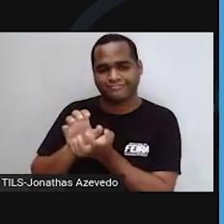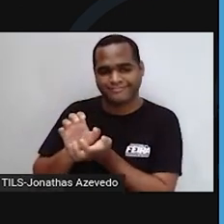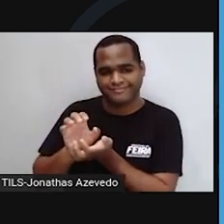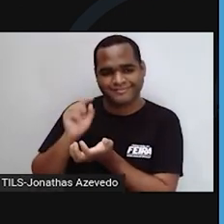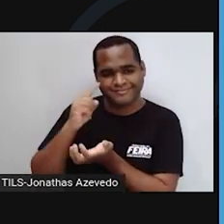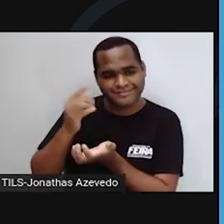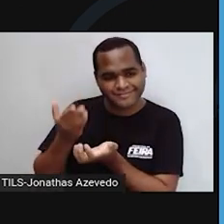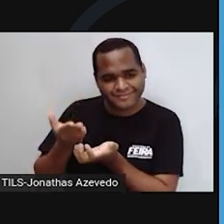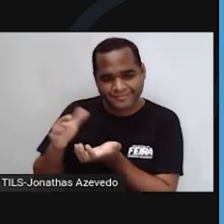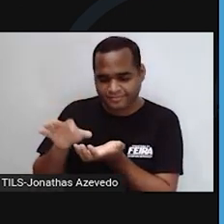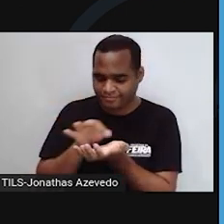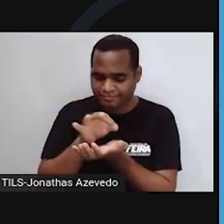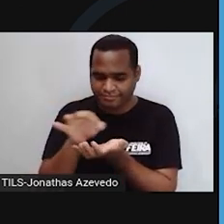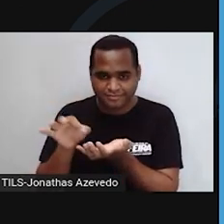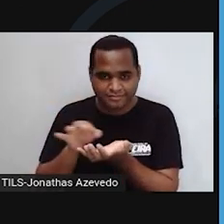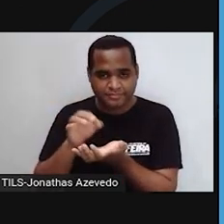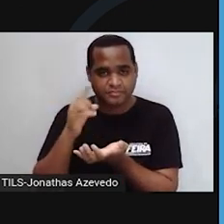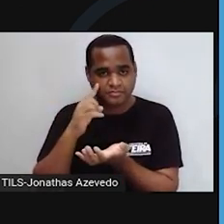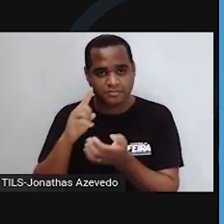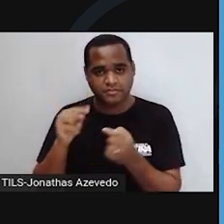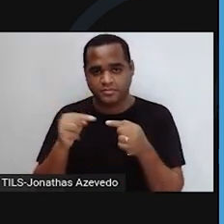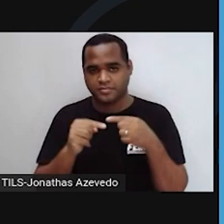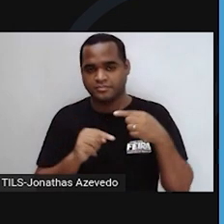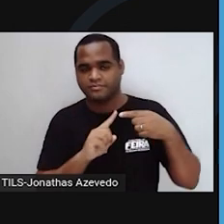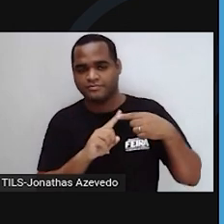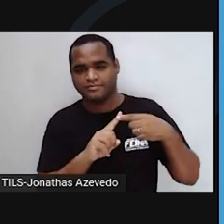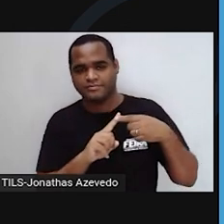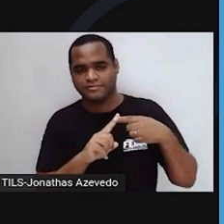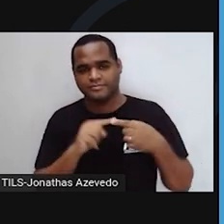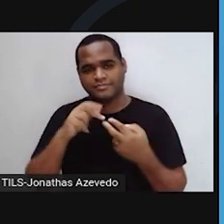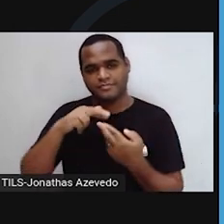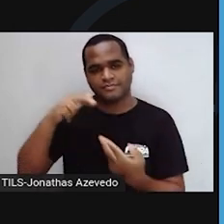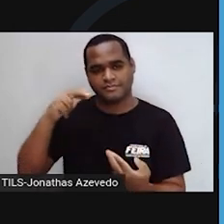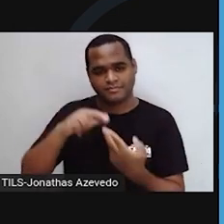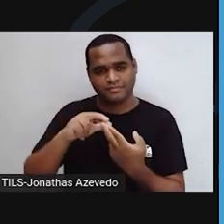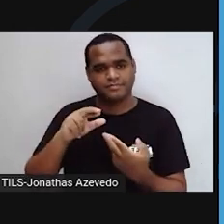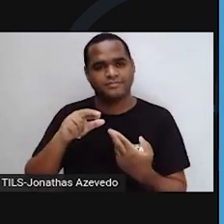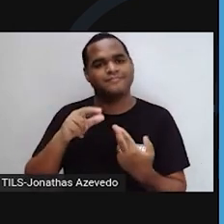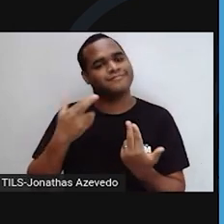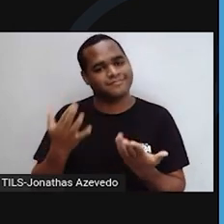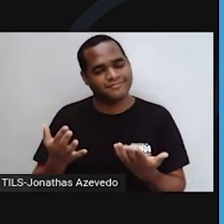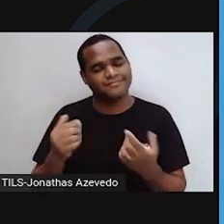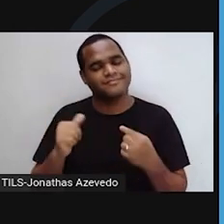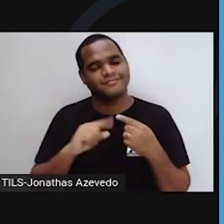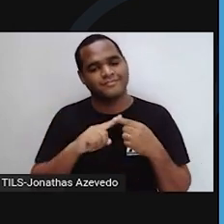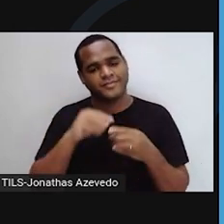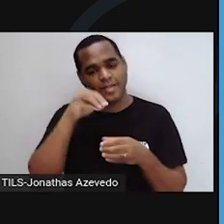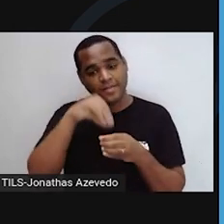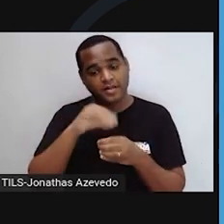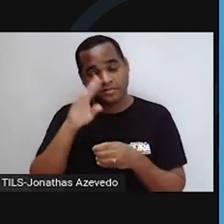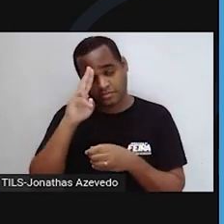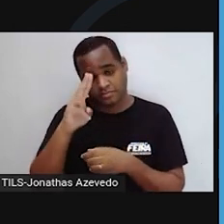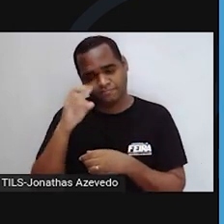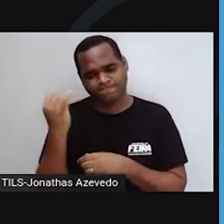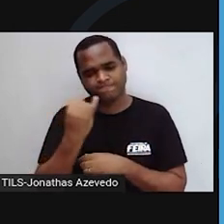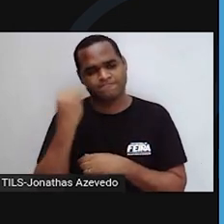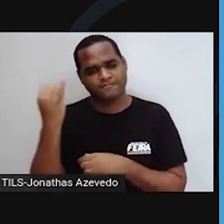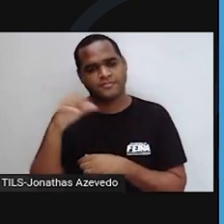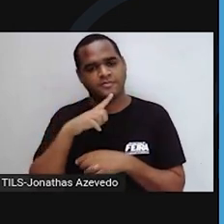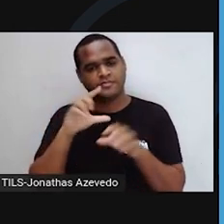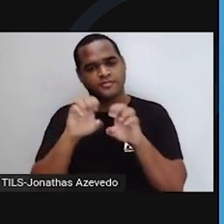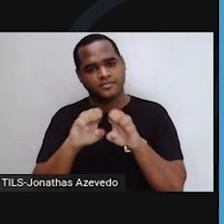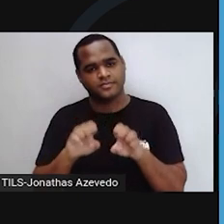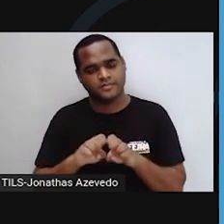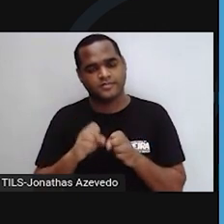Nucleolo. Nele é produzido RNA ribossômico. Portanto, a função mais importante dessas estruturas